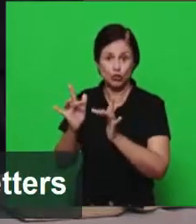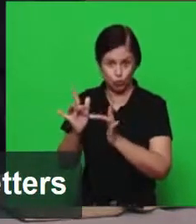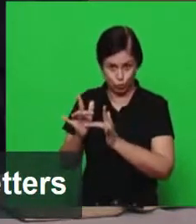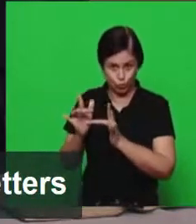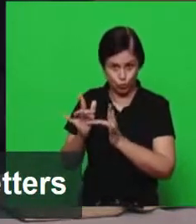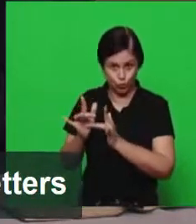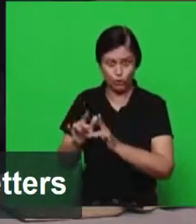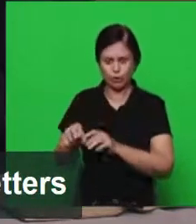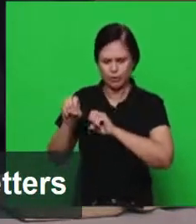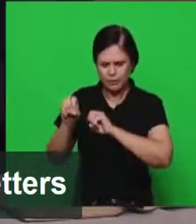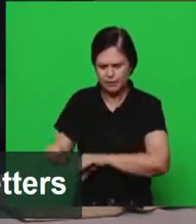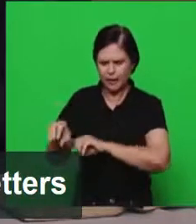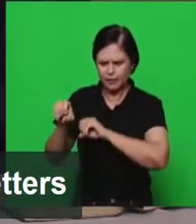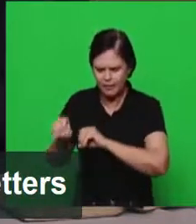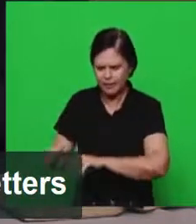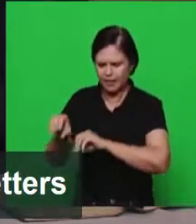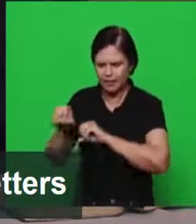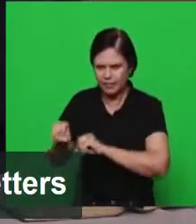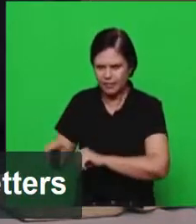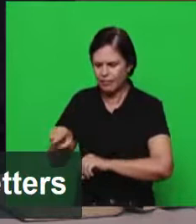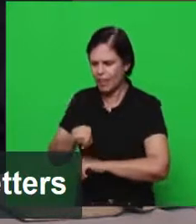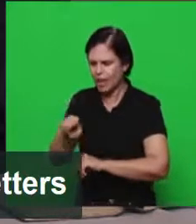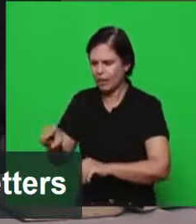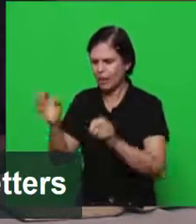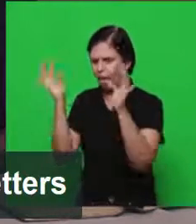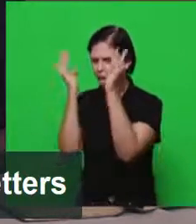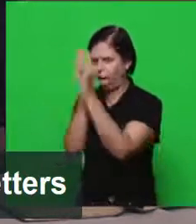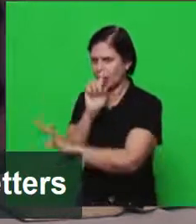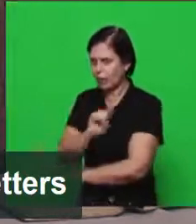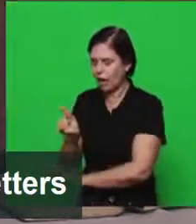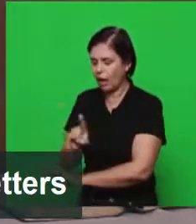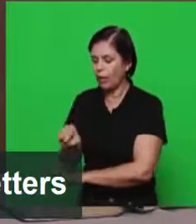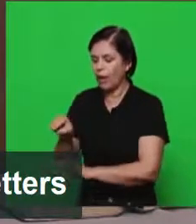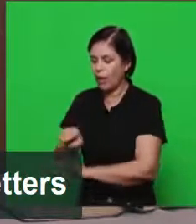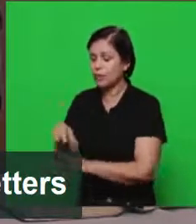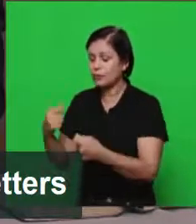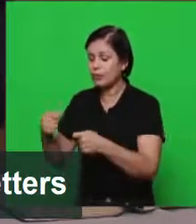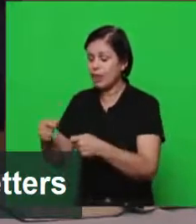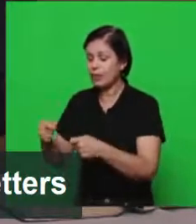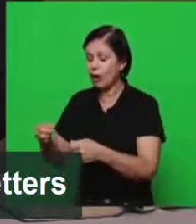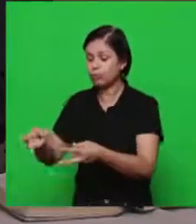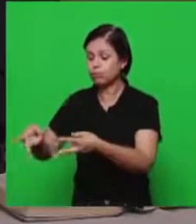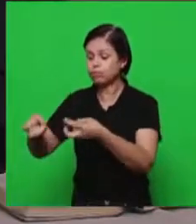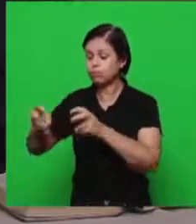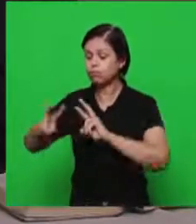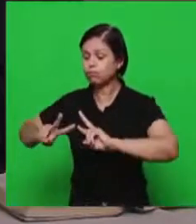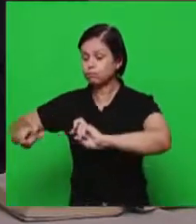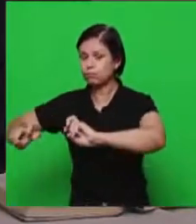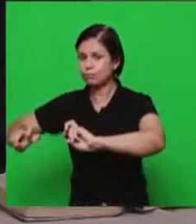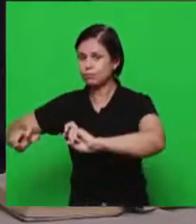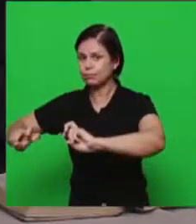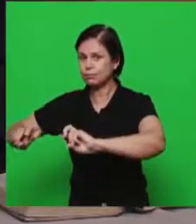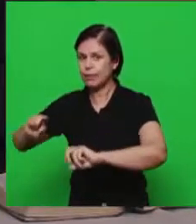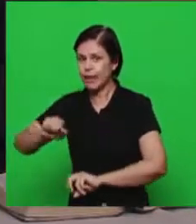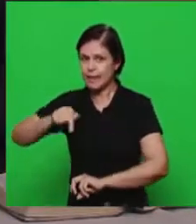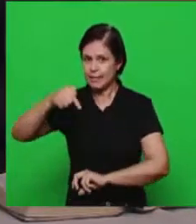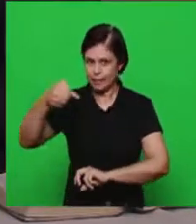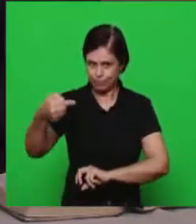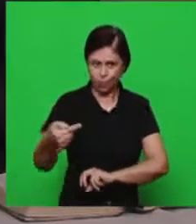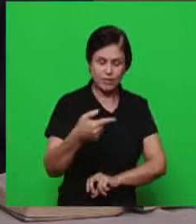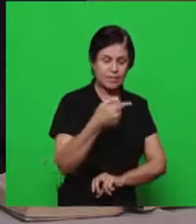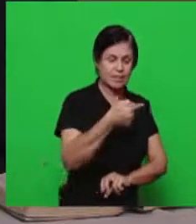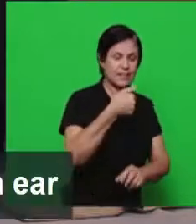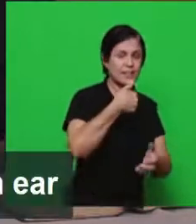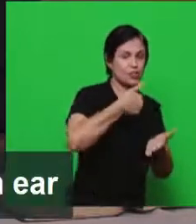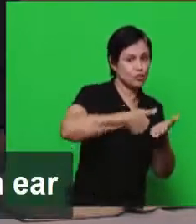que ouviam enquanto que nas sete cartas ditadas por ele pelo senhor